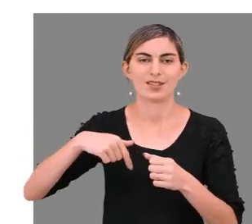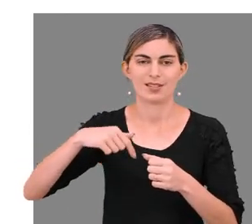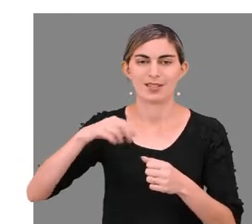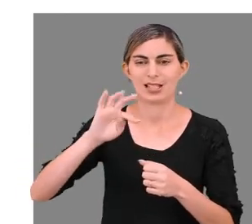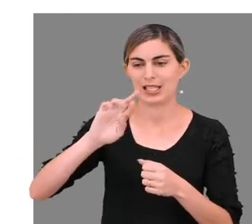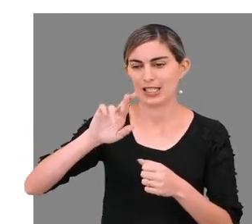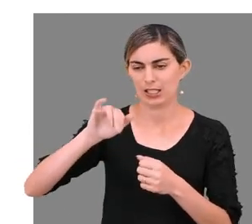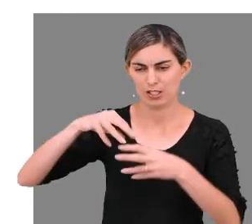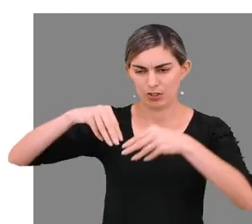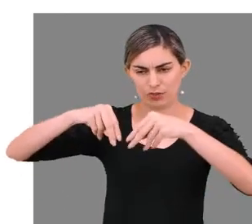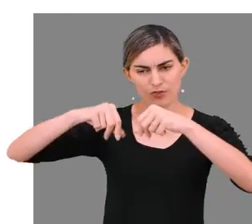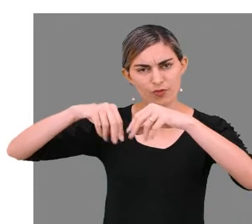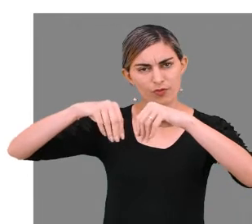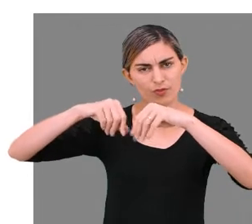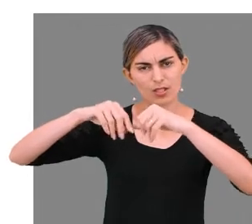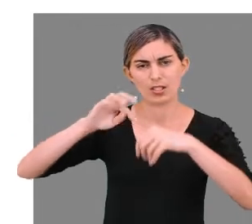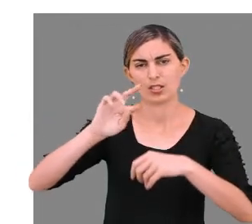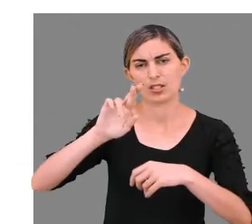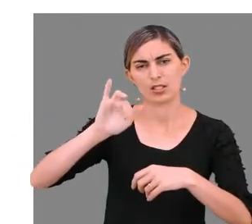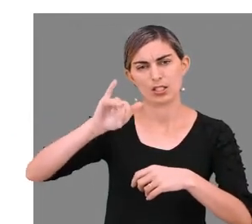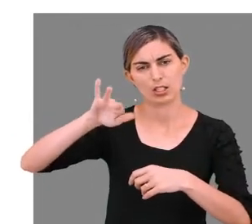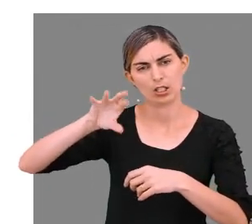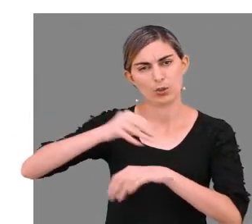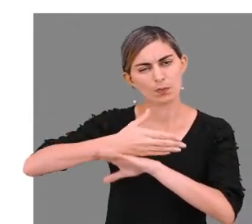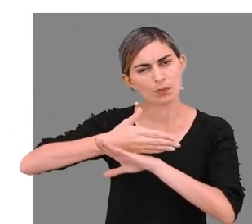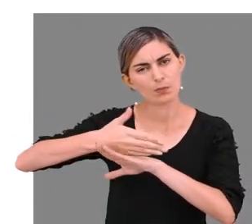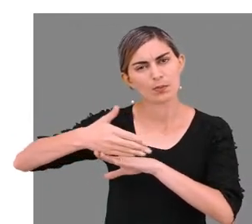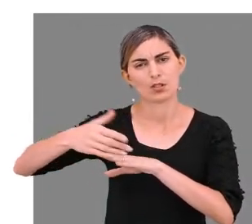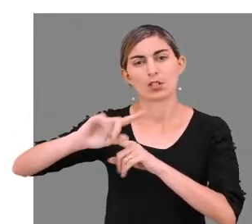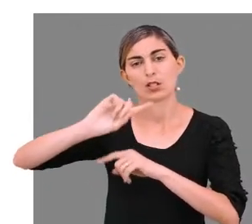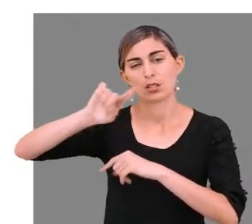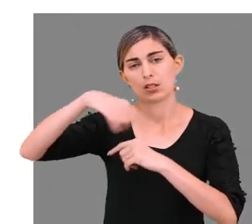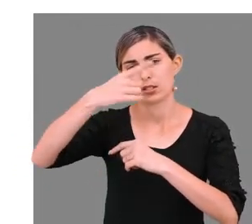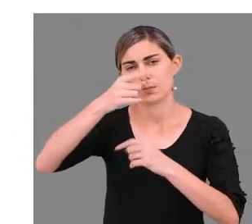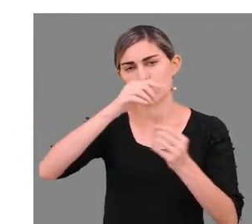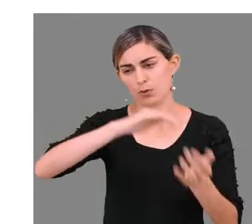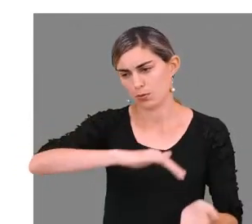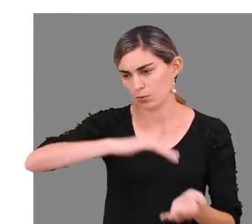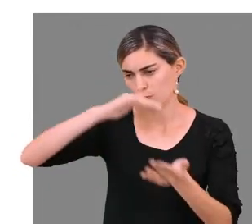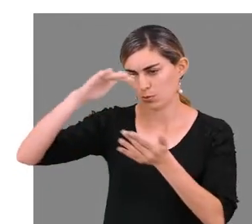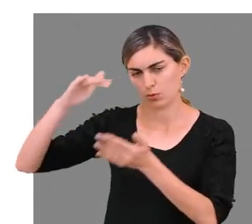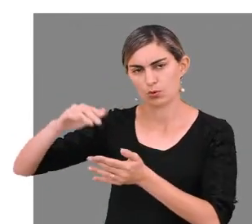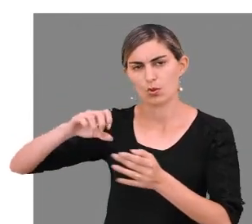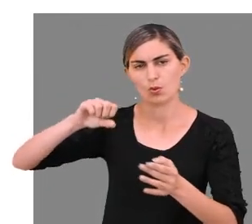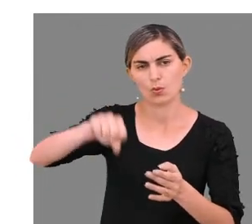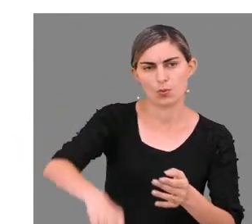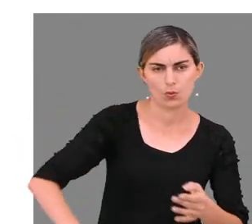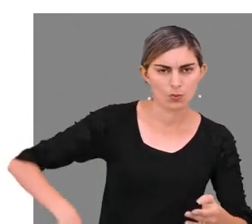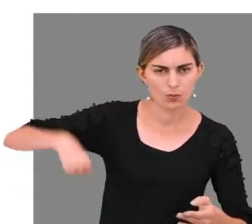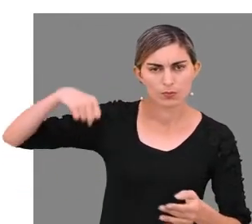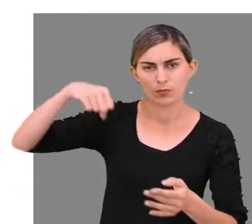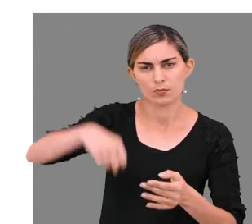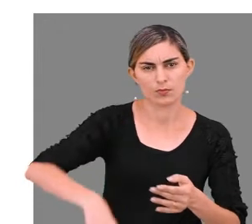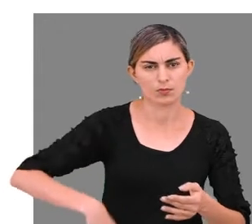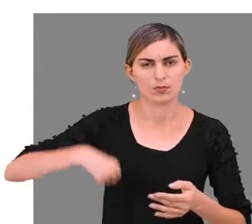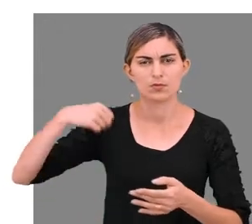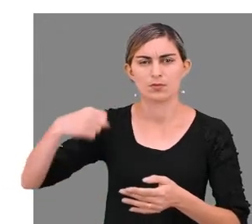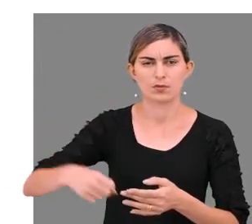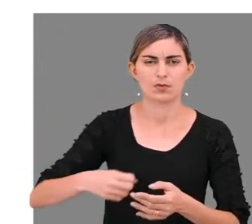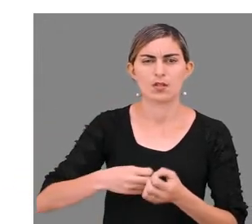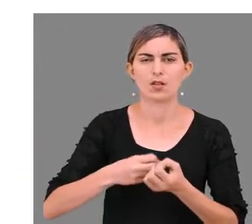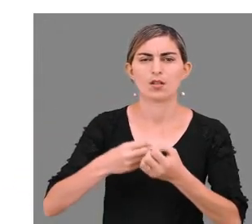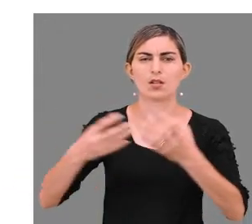matéria-prima em farinha de trigo. E por sua vez, os moinhos fazem a distribuição